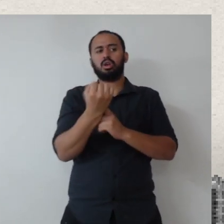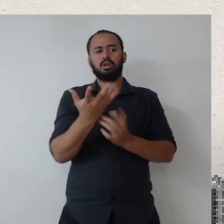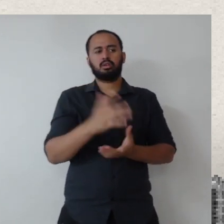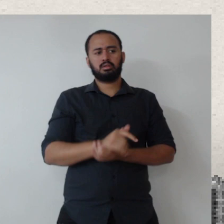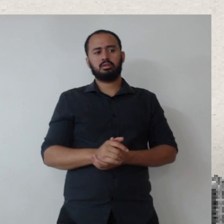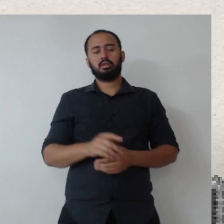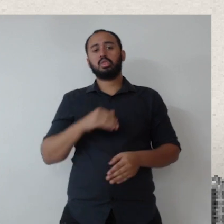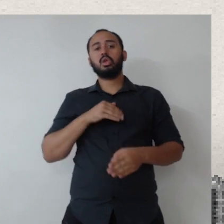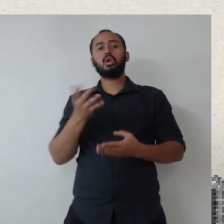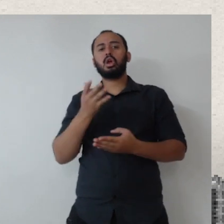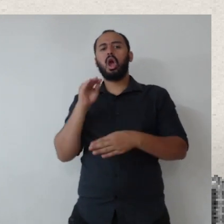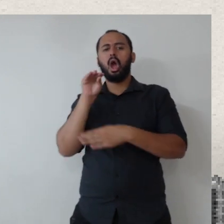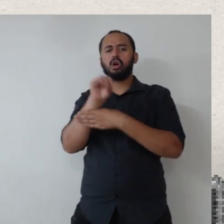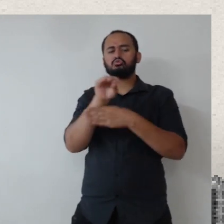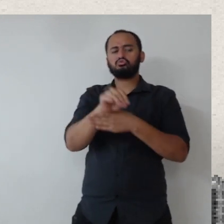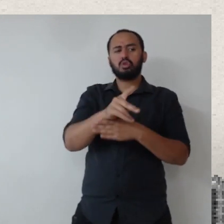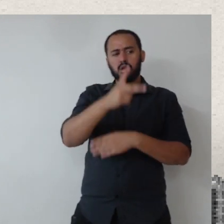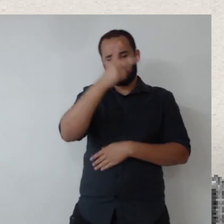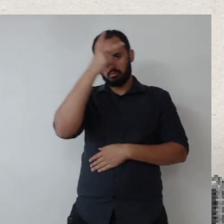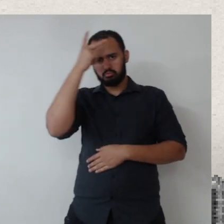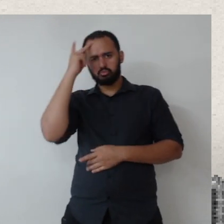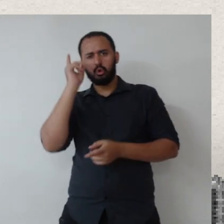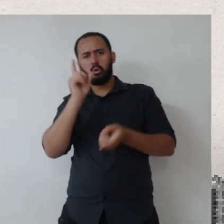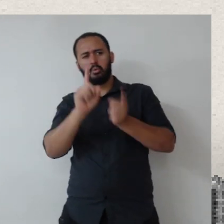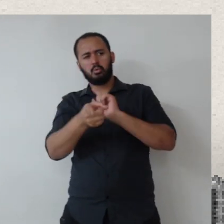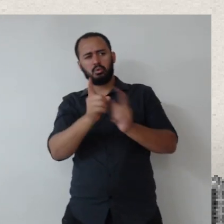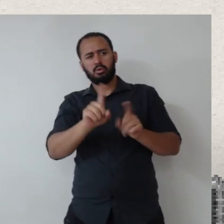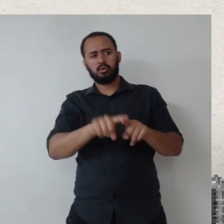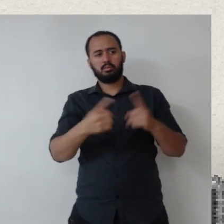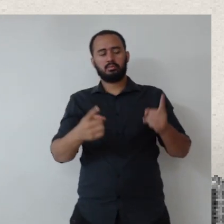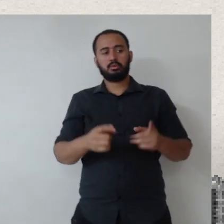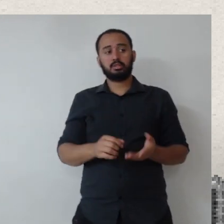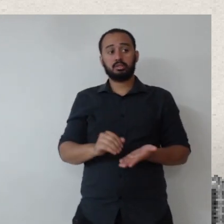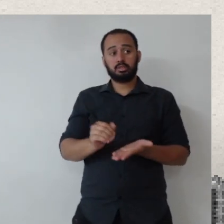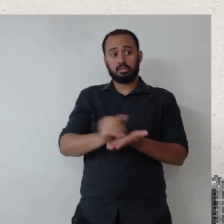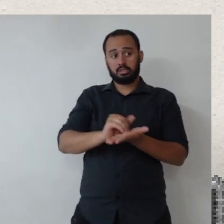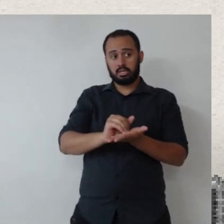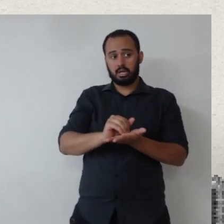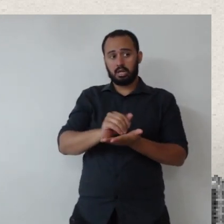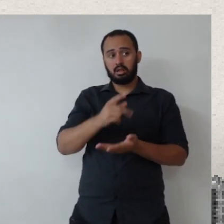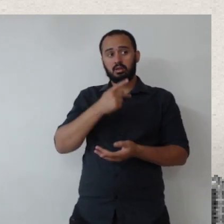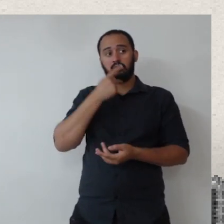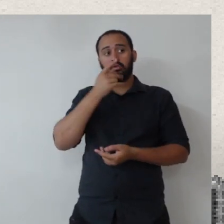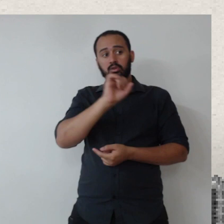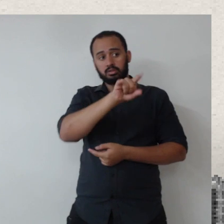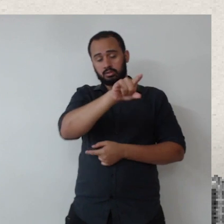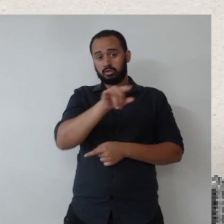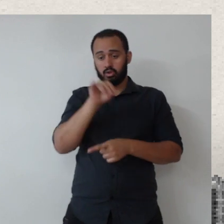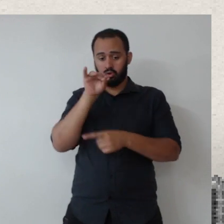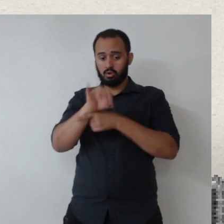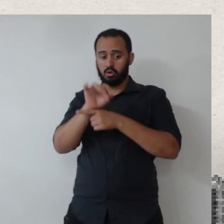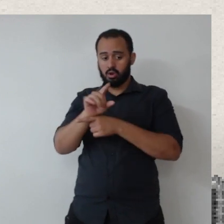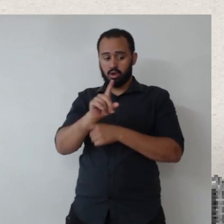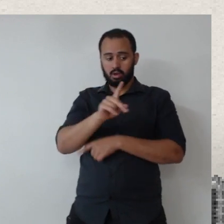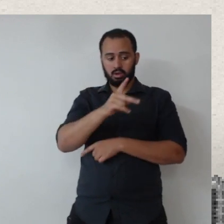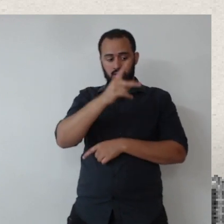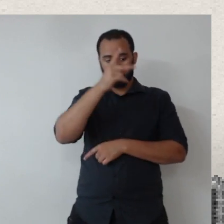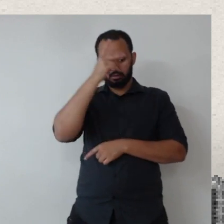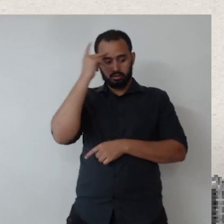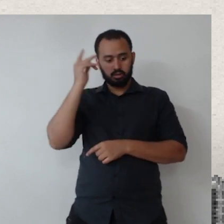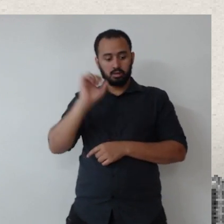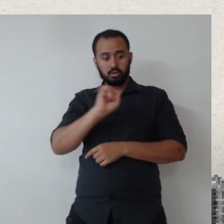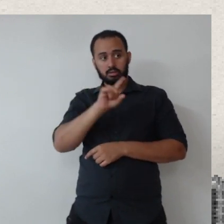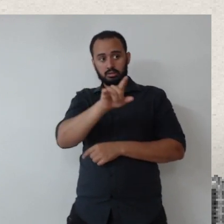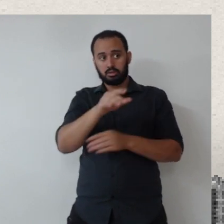Primeiro, a gente queria ajudar os moradores ali da região, mas aí a secretaria falou, olha, se você ajudar os moradores da região, vai